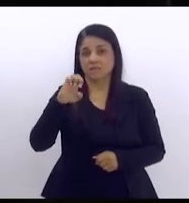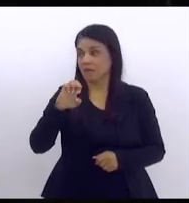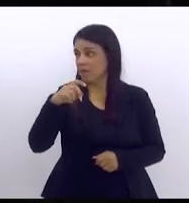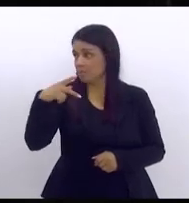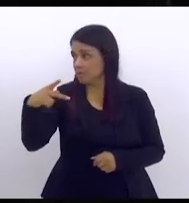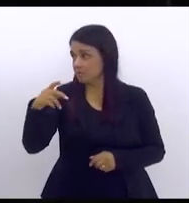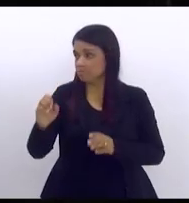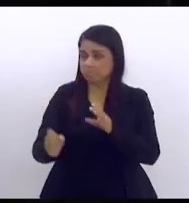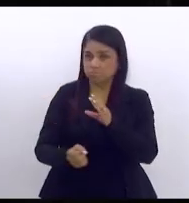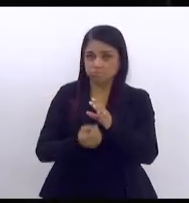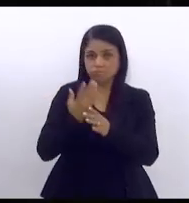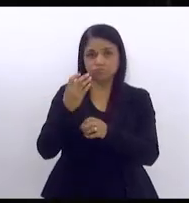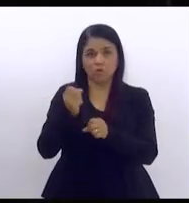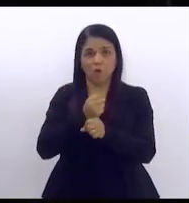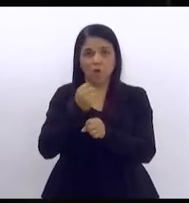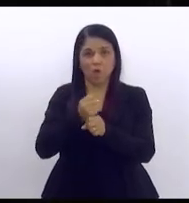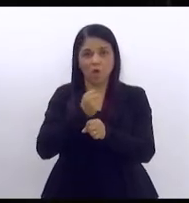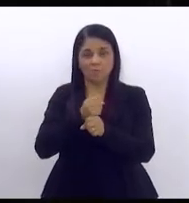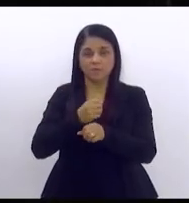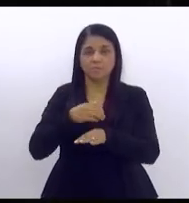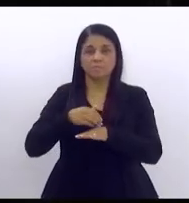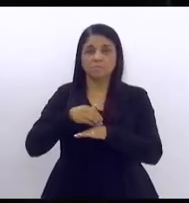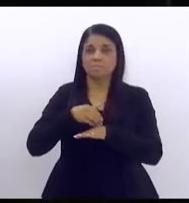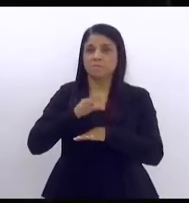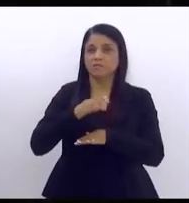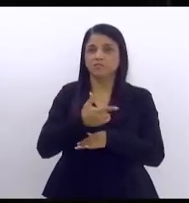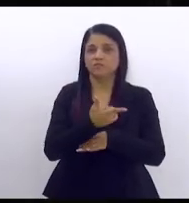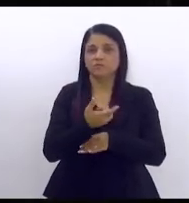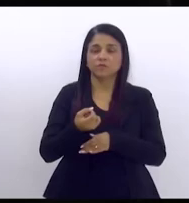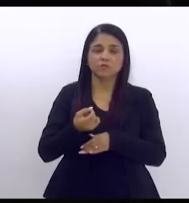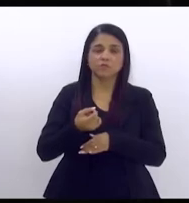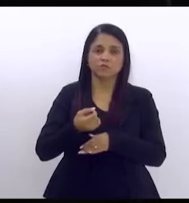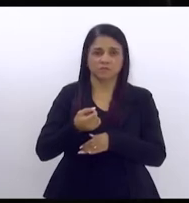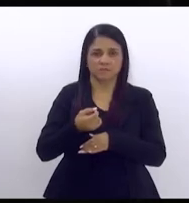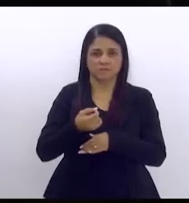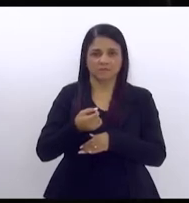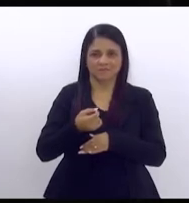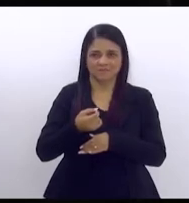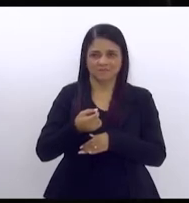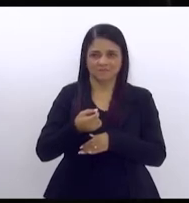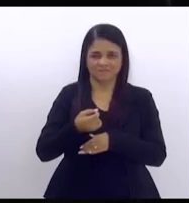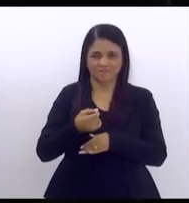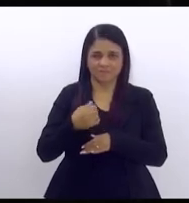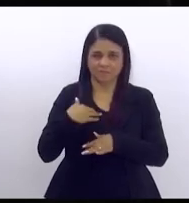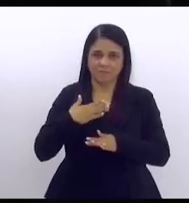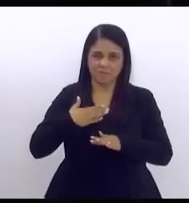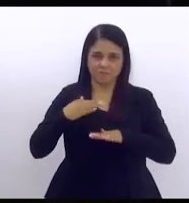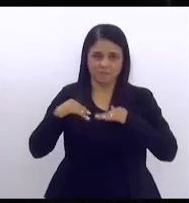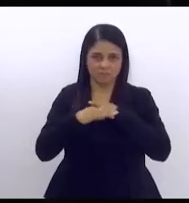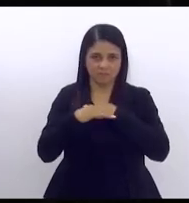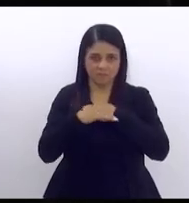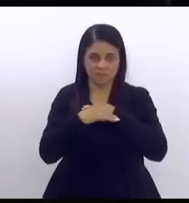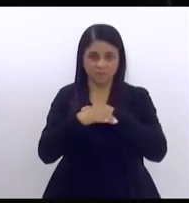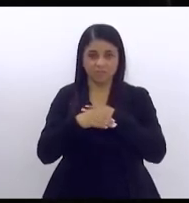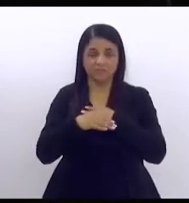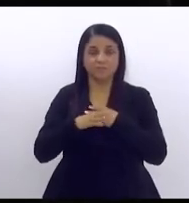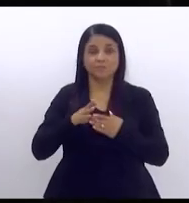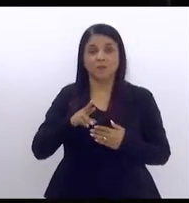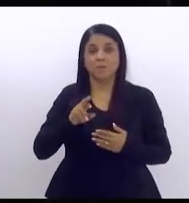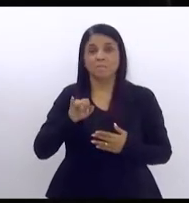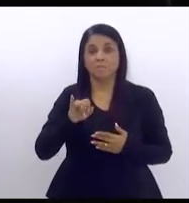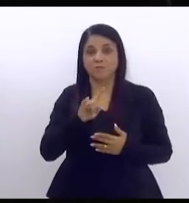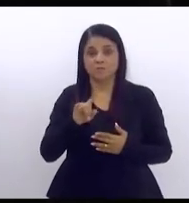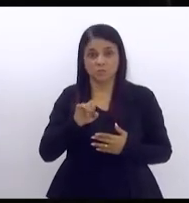21 CIEP que na época Brizola comprou uma briga enorme